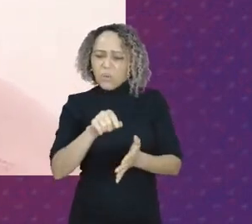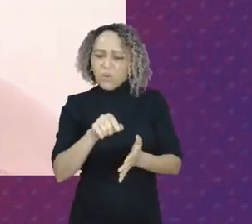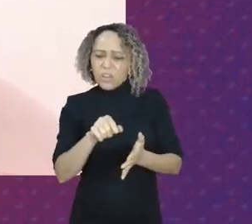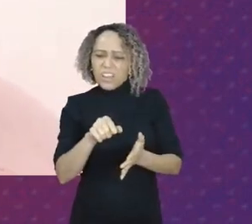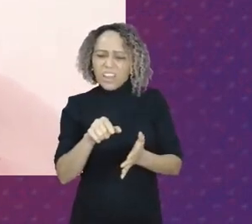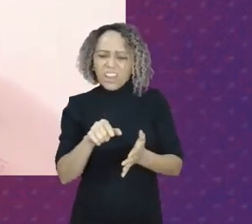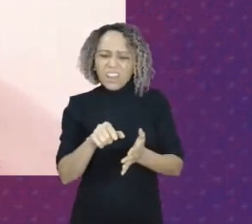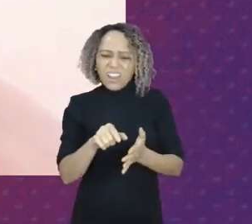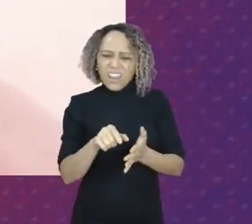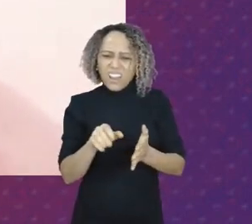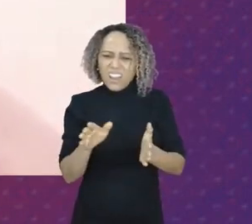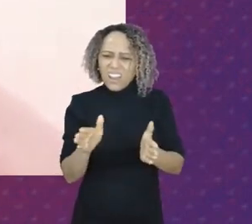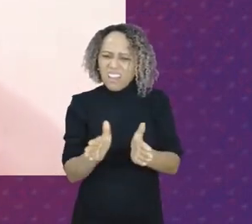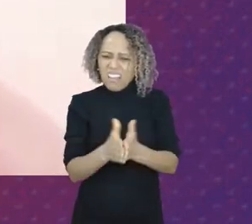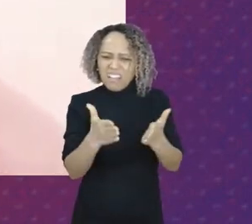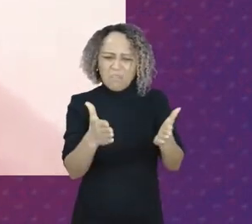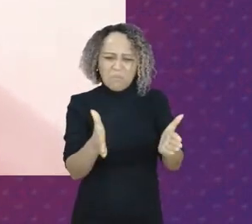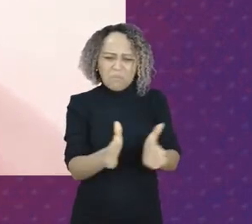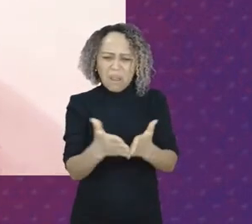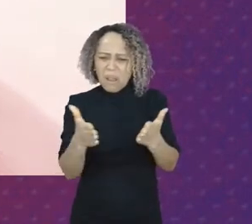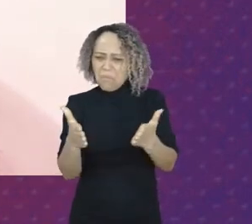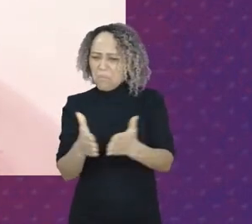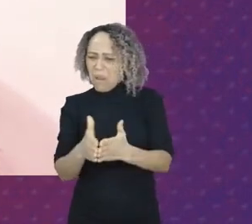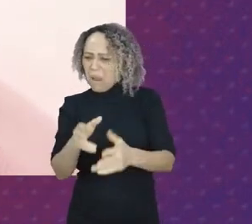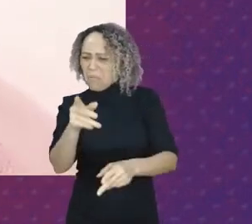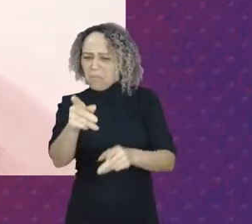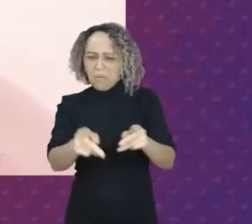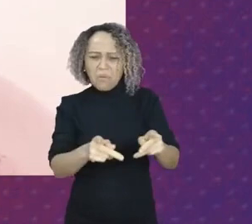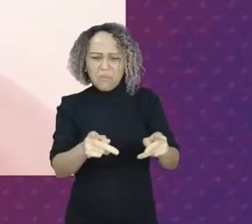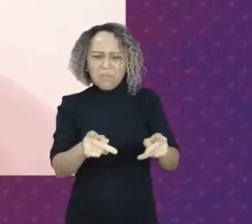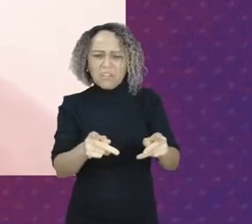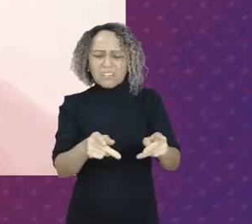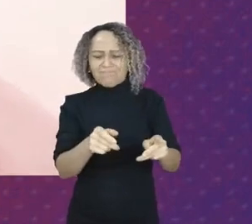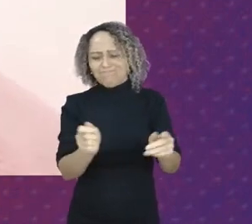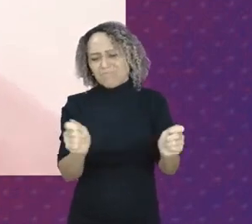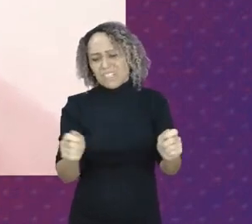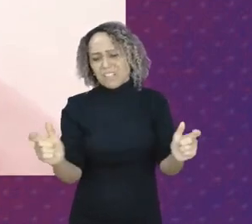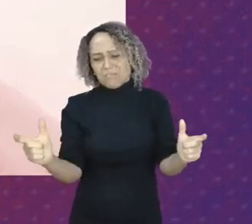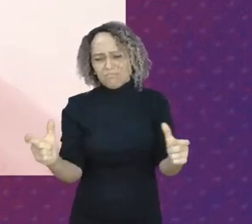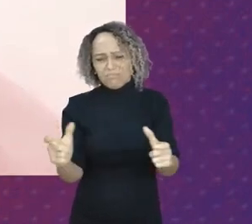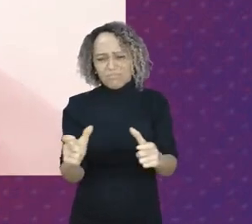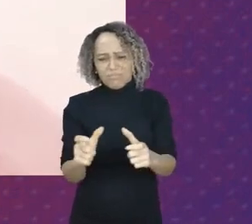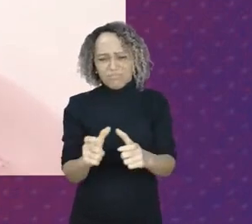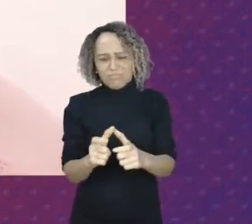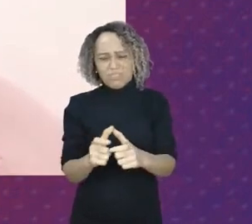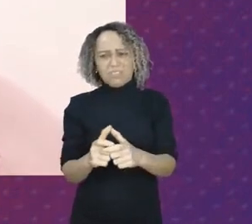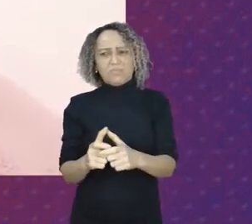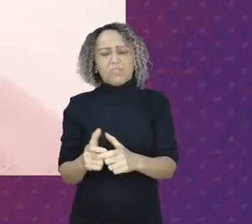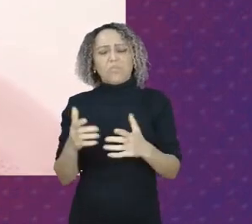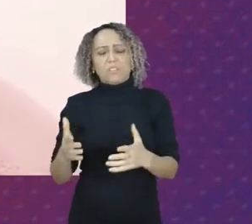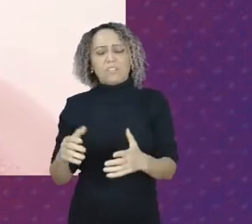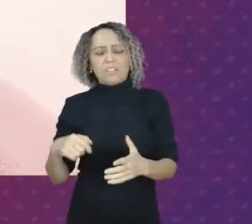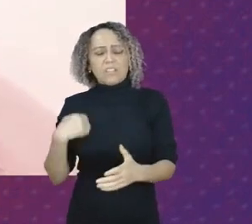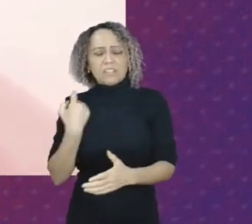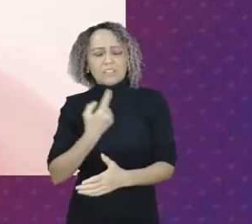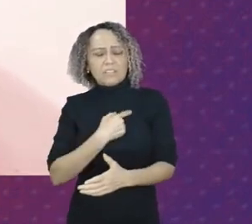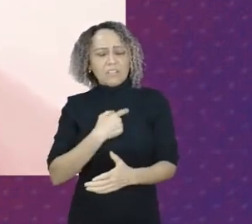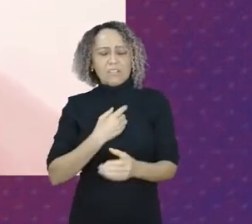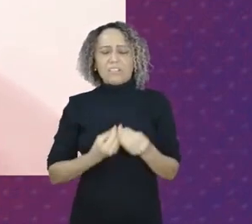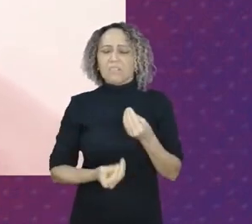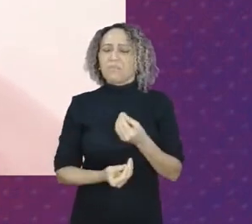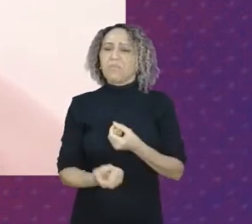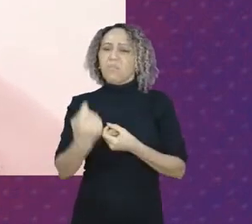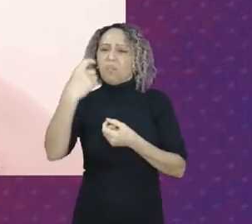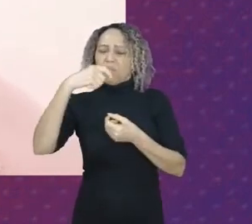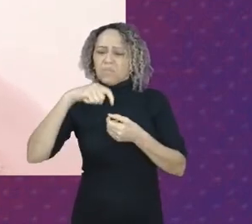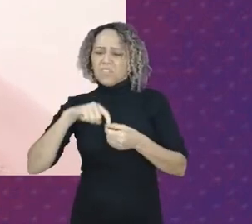Nós que voltamos a estar no mapa da fome, nós que voltamos a estar no mapa do desemprego, nós